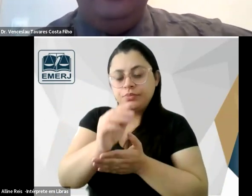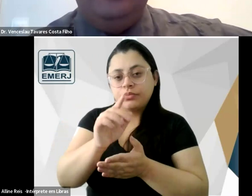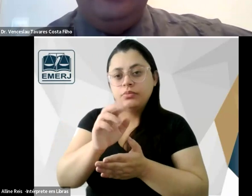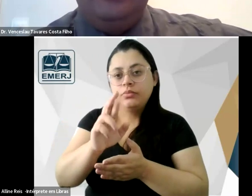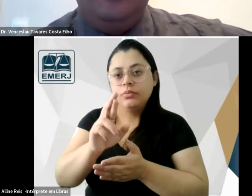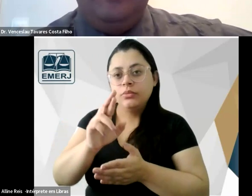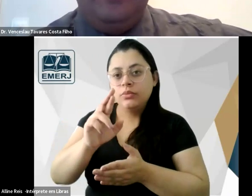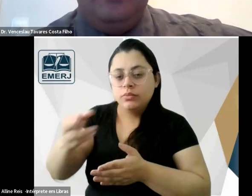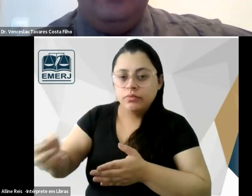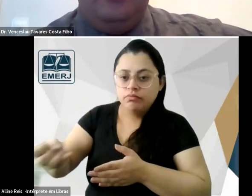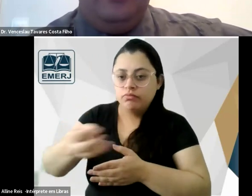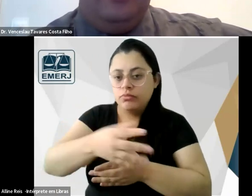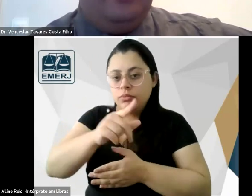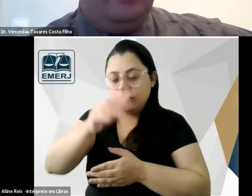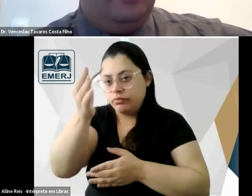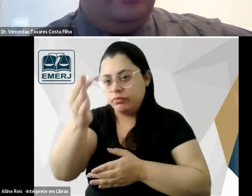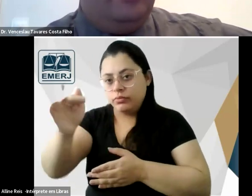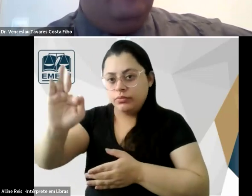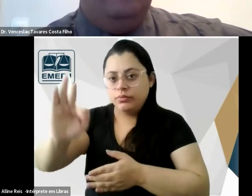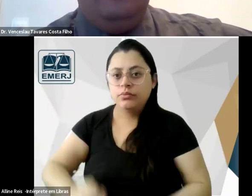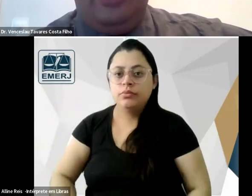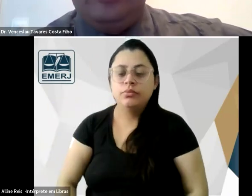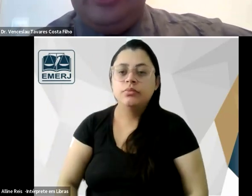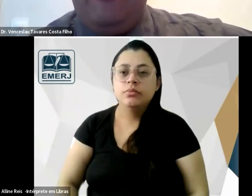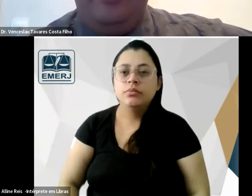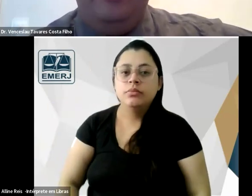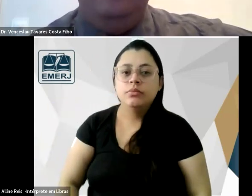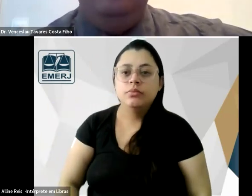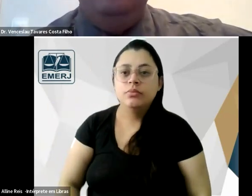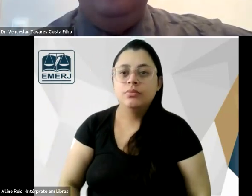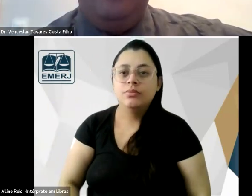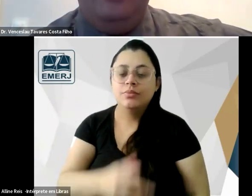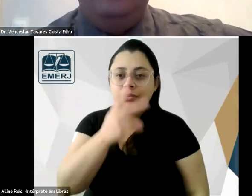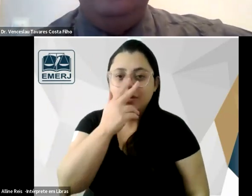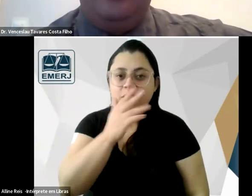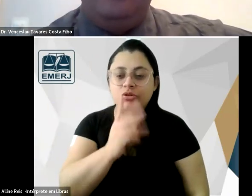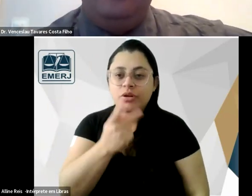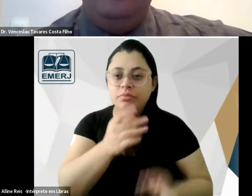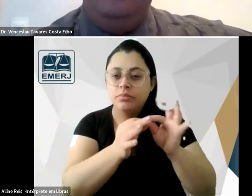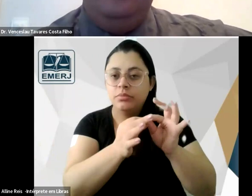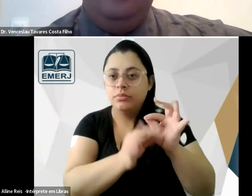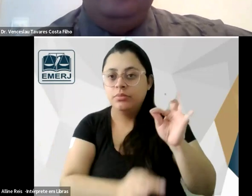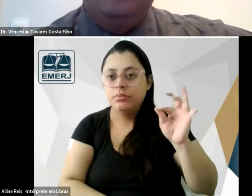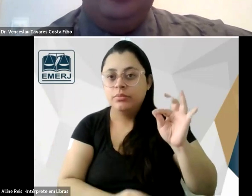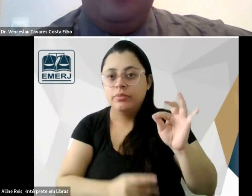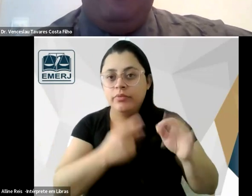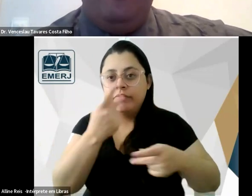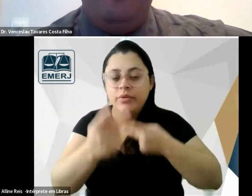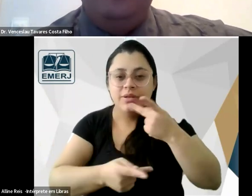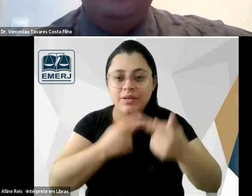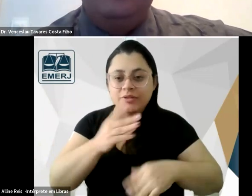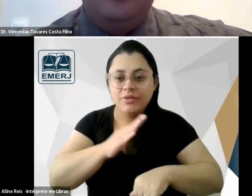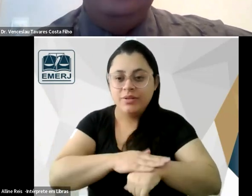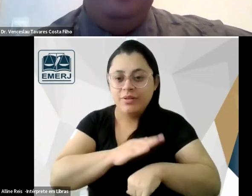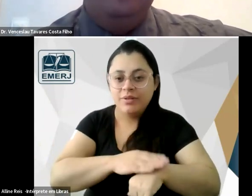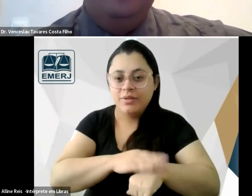francesa eu acho que já falei demais aqui acho que já estrapolei